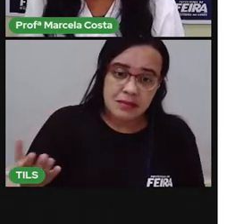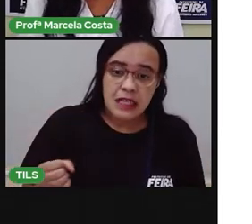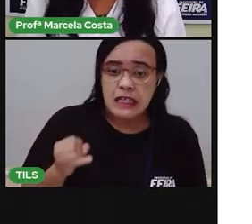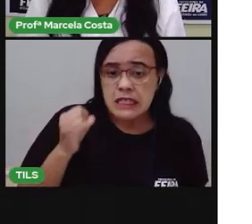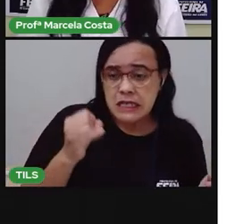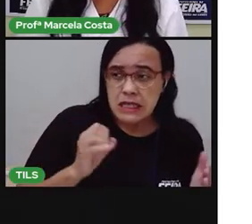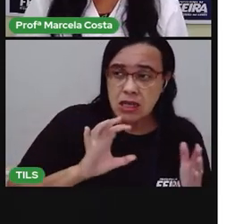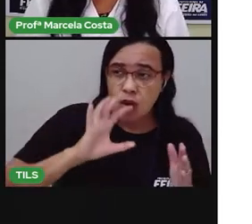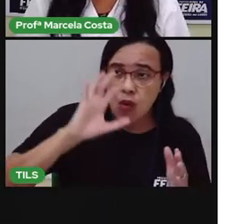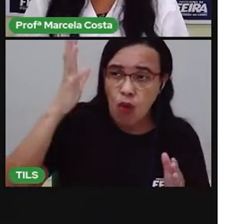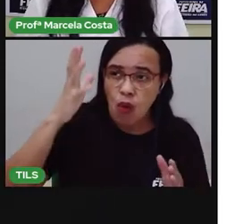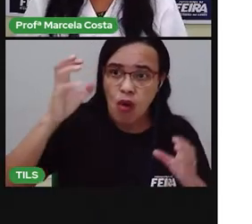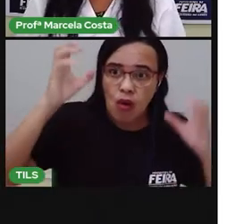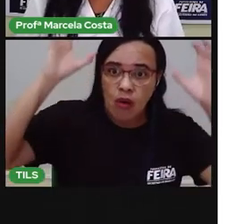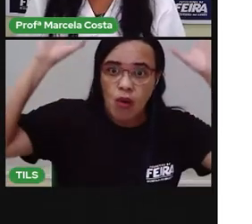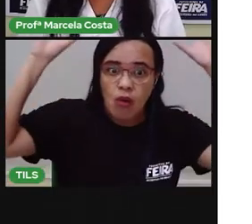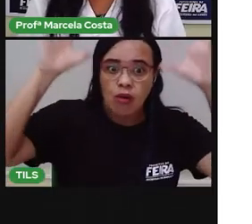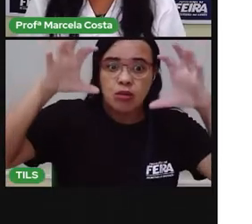incêndio, por exemplo?